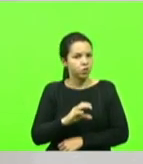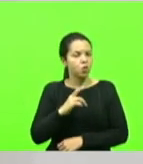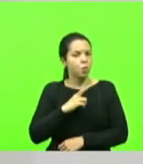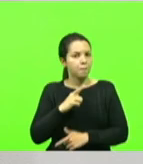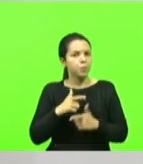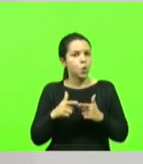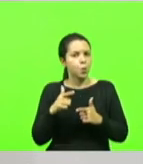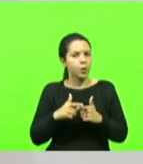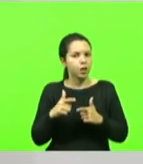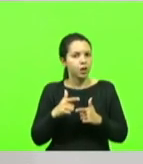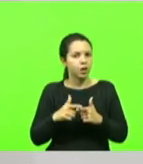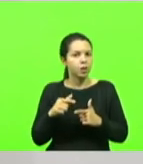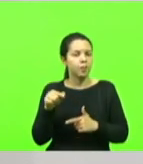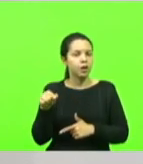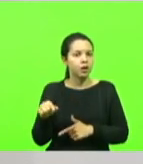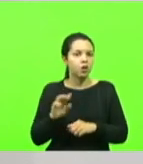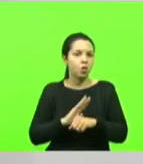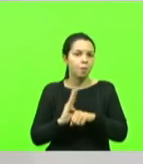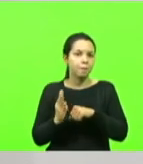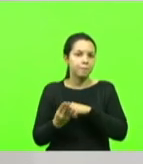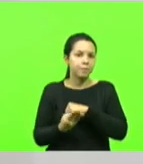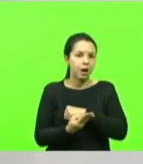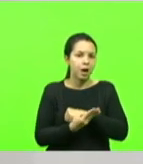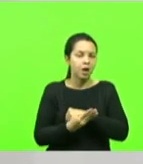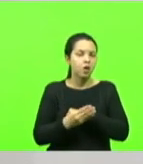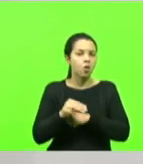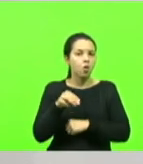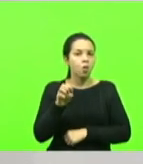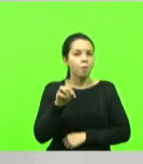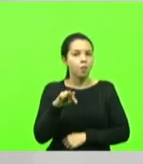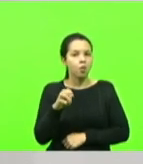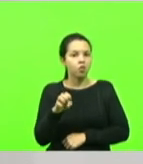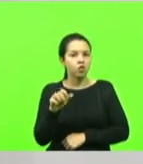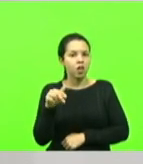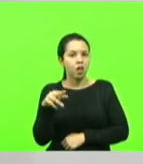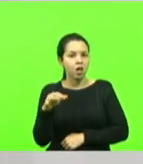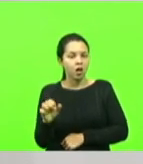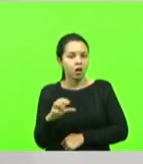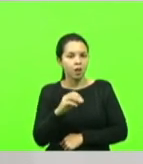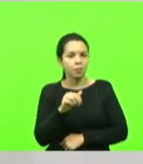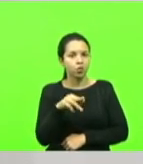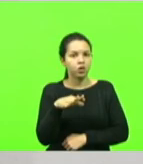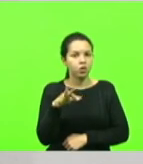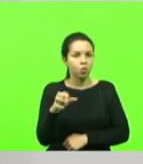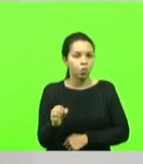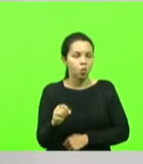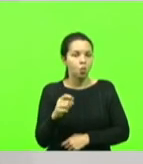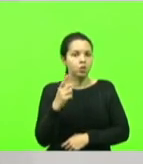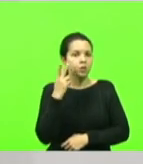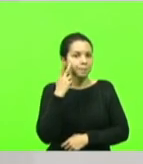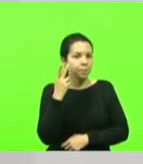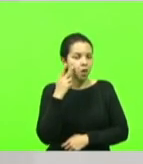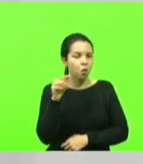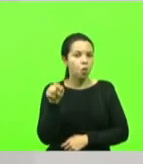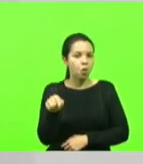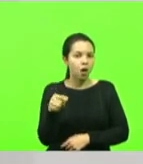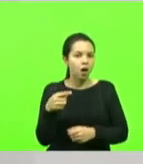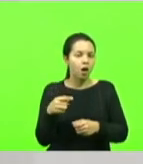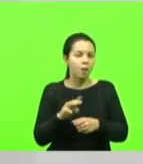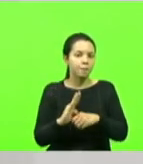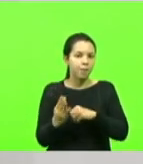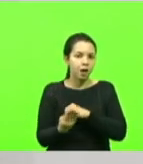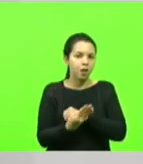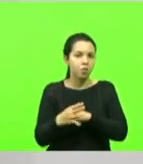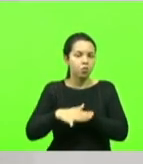ali no bairro Monte Alegre, em Camboriú, no bairro São Paulo, em Navegantes, e nós fizemos operações